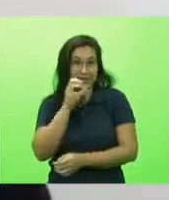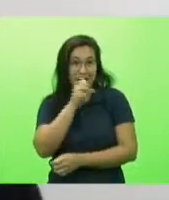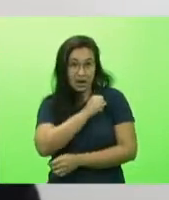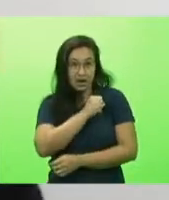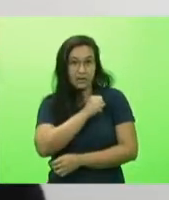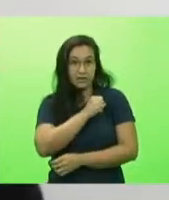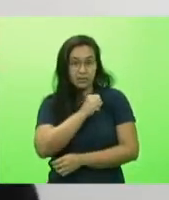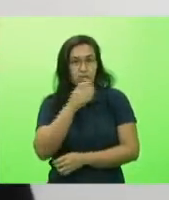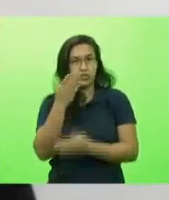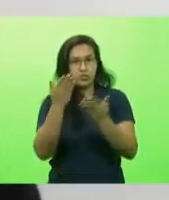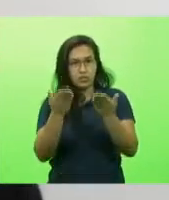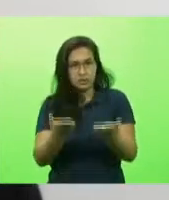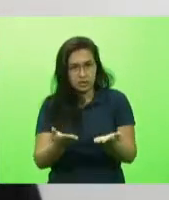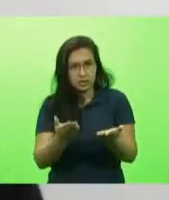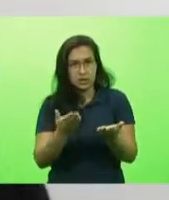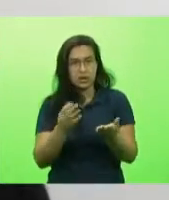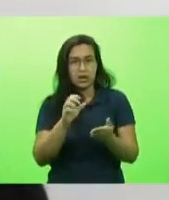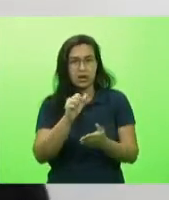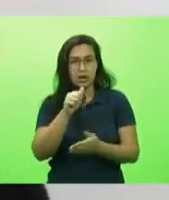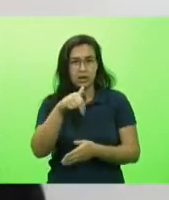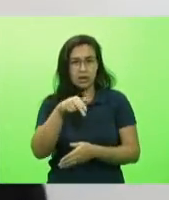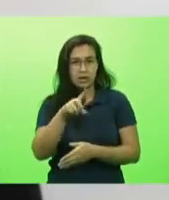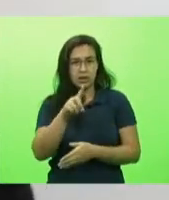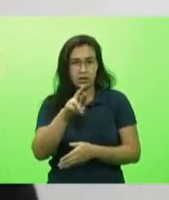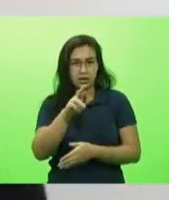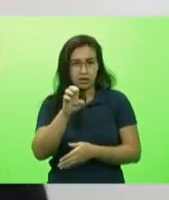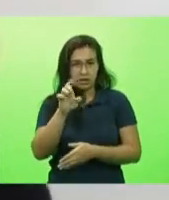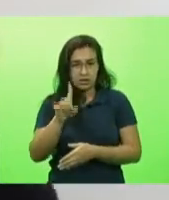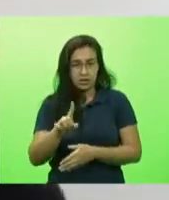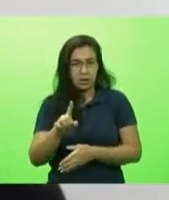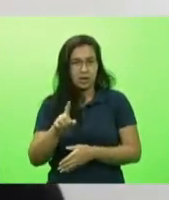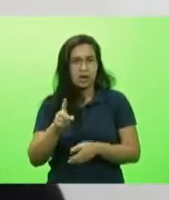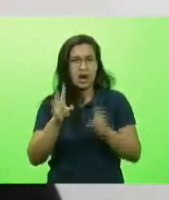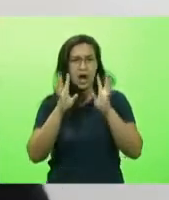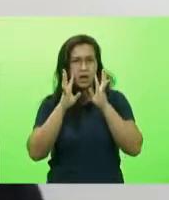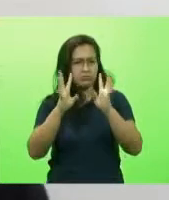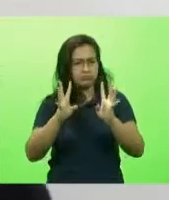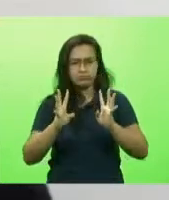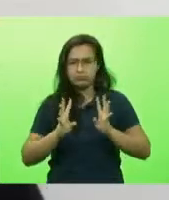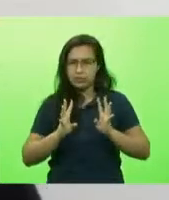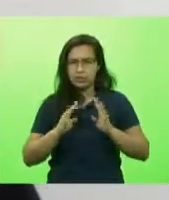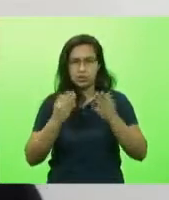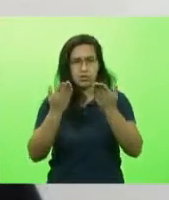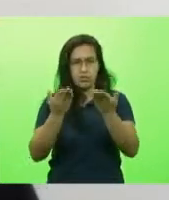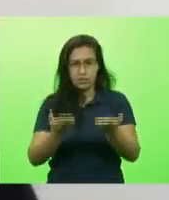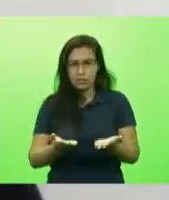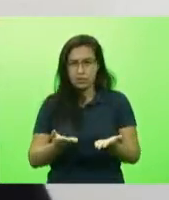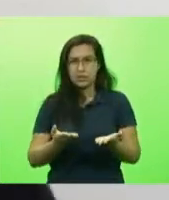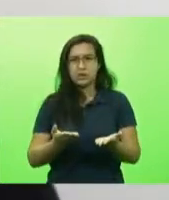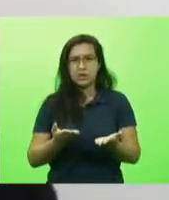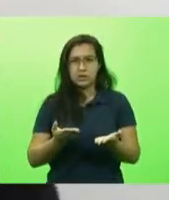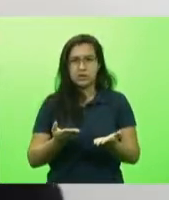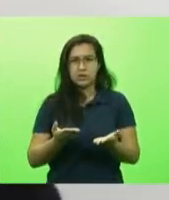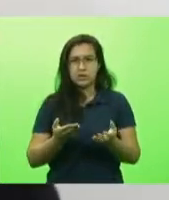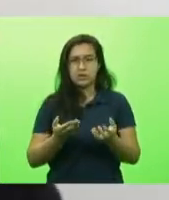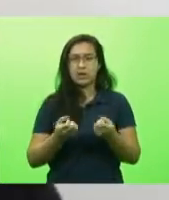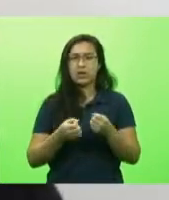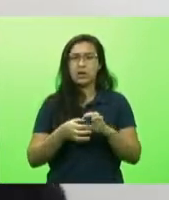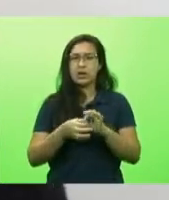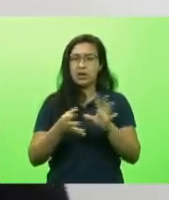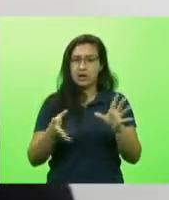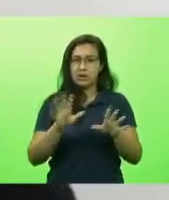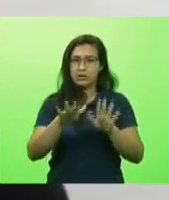eu repito sempre nas nossas nas minhas entrevistas e falas e reunião da sua sempre disposição e presença agora é